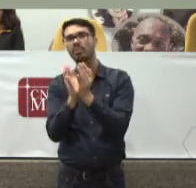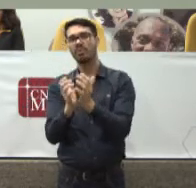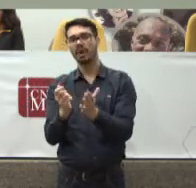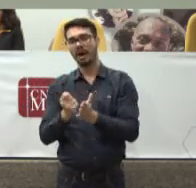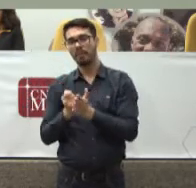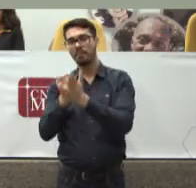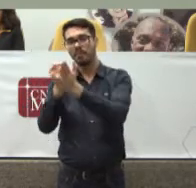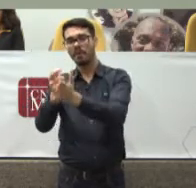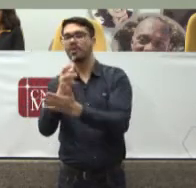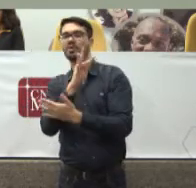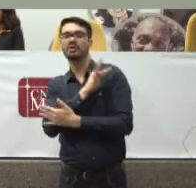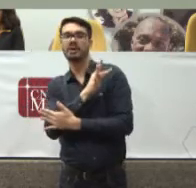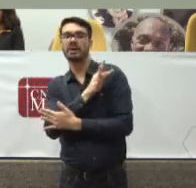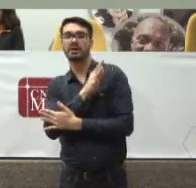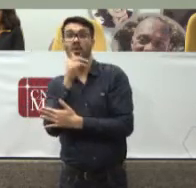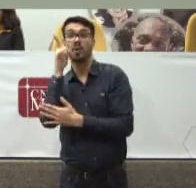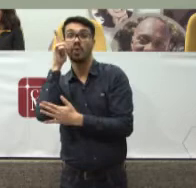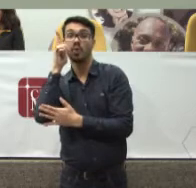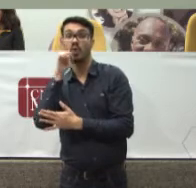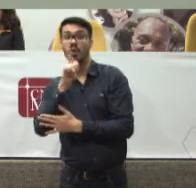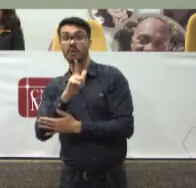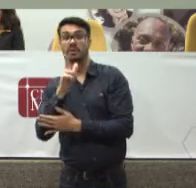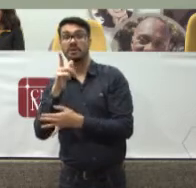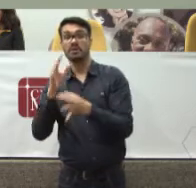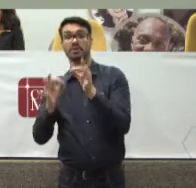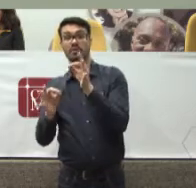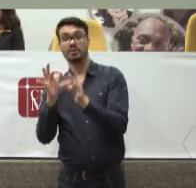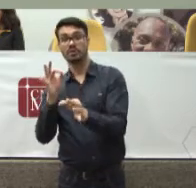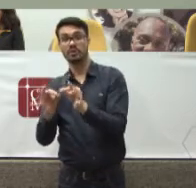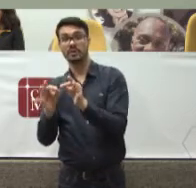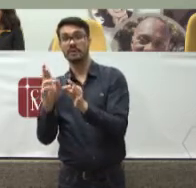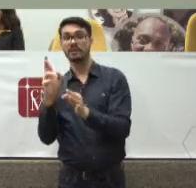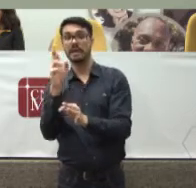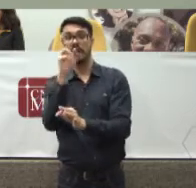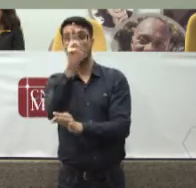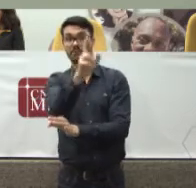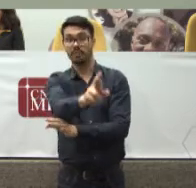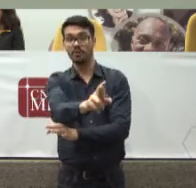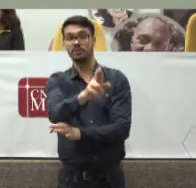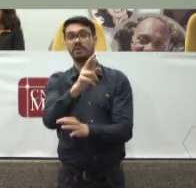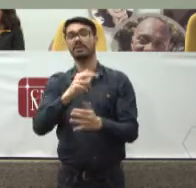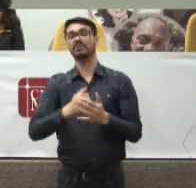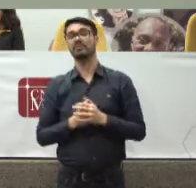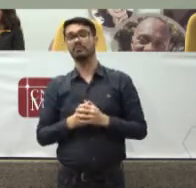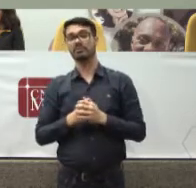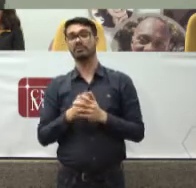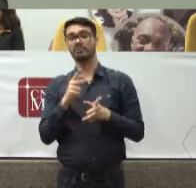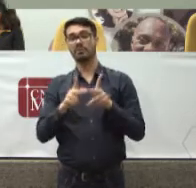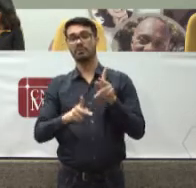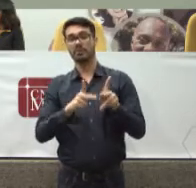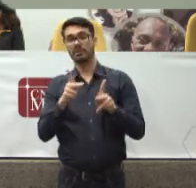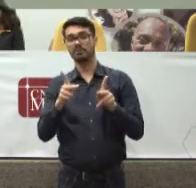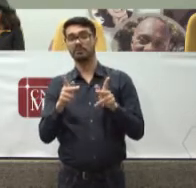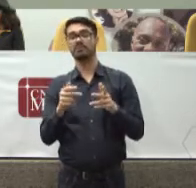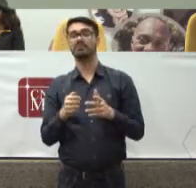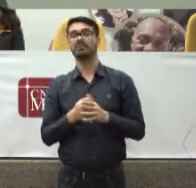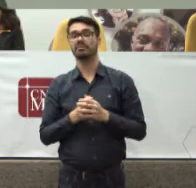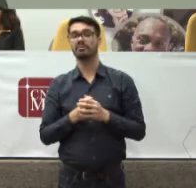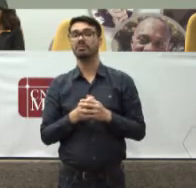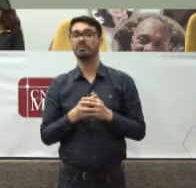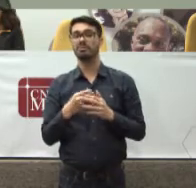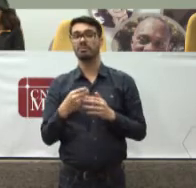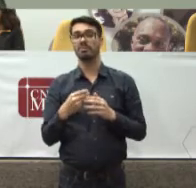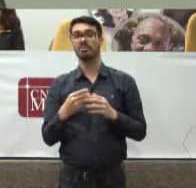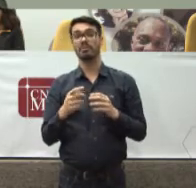Suportar O juiz De direito Nas demandas Que lhes são apresentadas E para que pudéssemos Ter